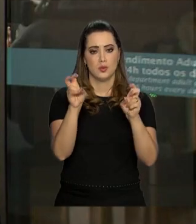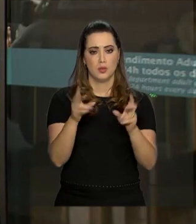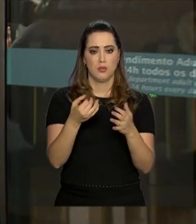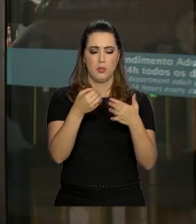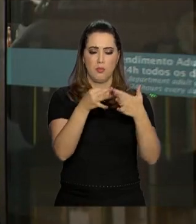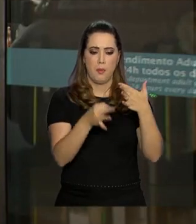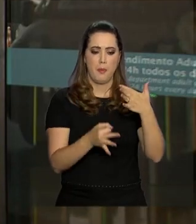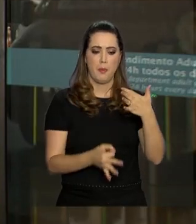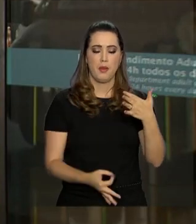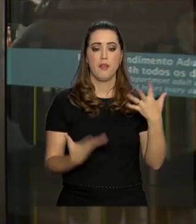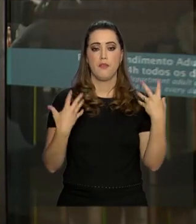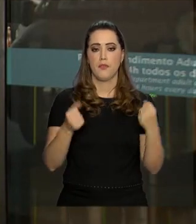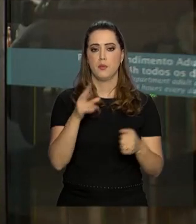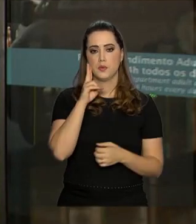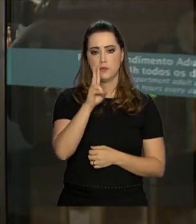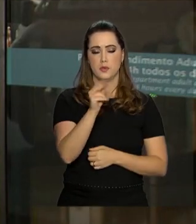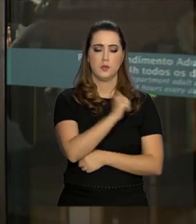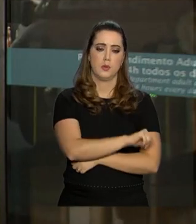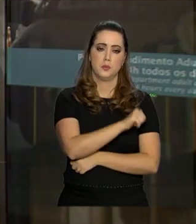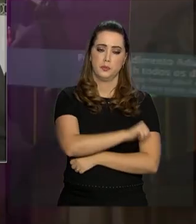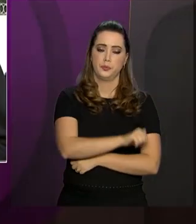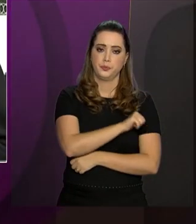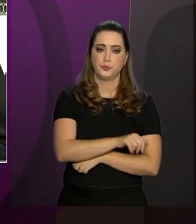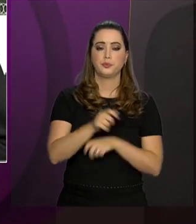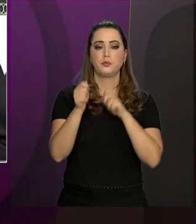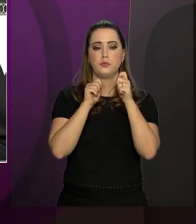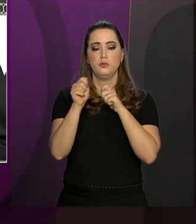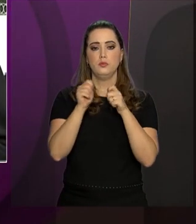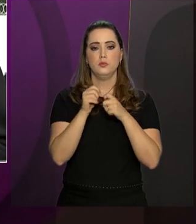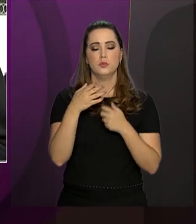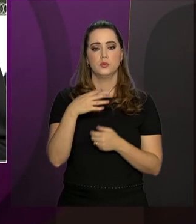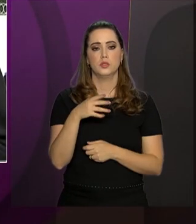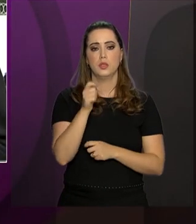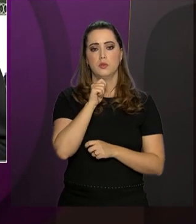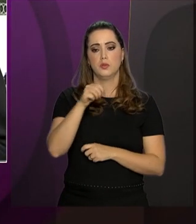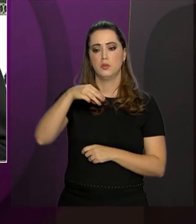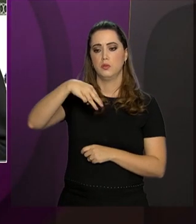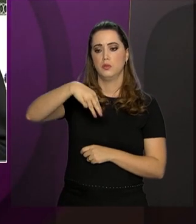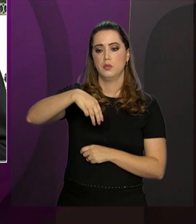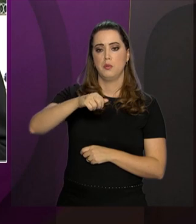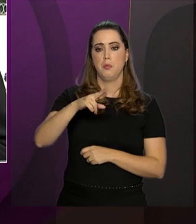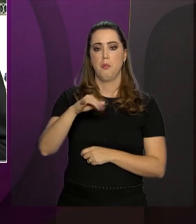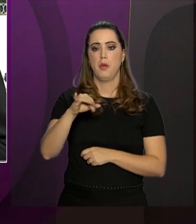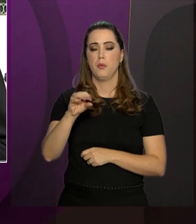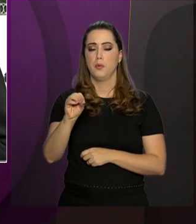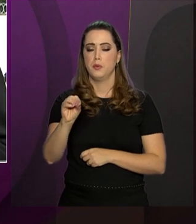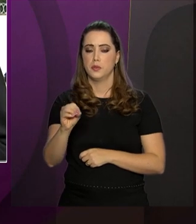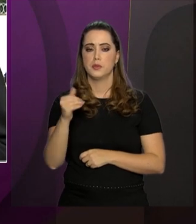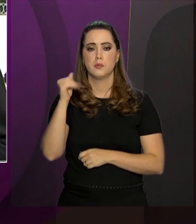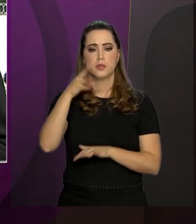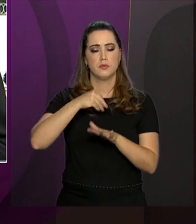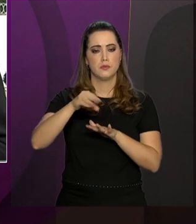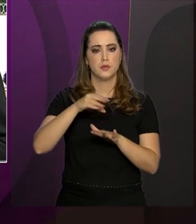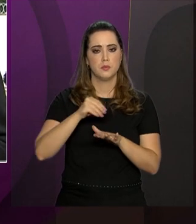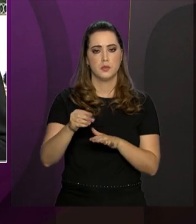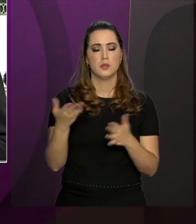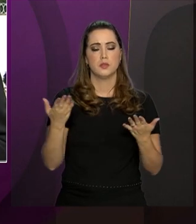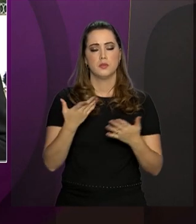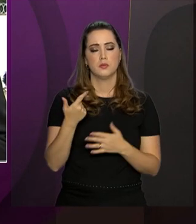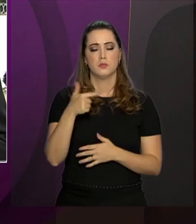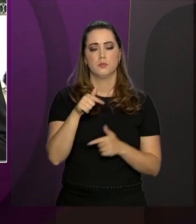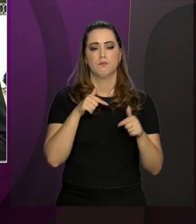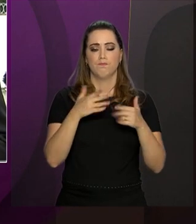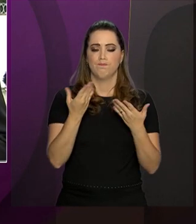extensa Mas vamos agora ao Rio de Janeiro conversar com o repórter Maurício Que tem mais informações a respeito da